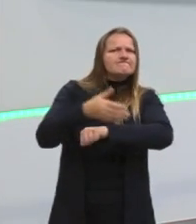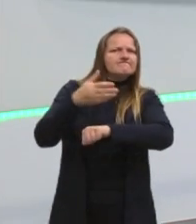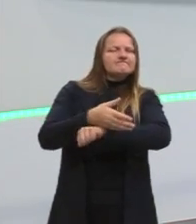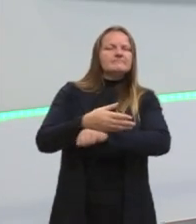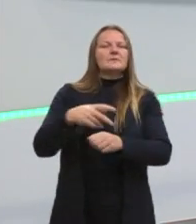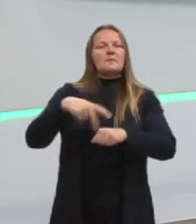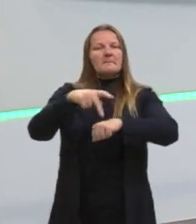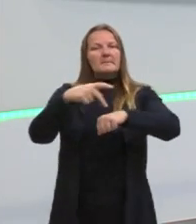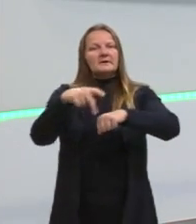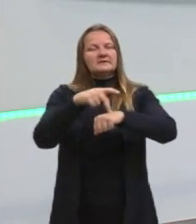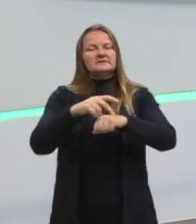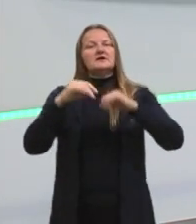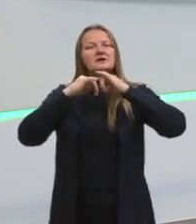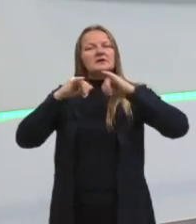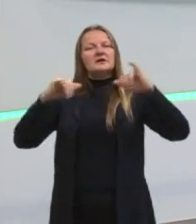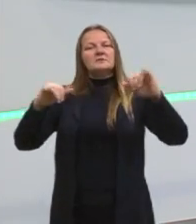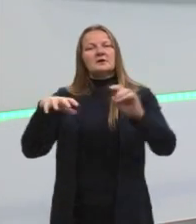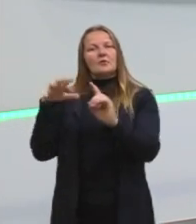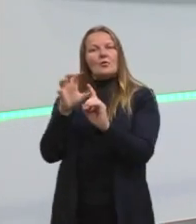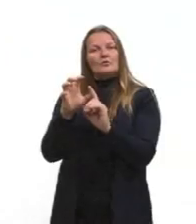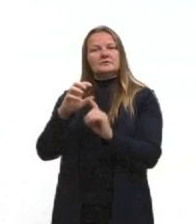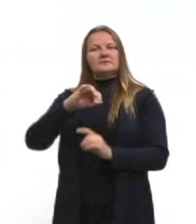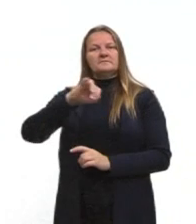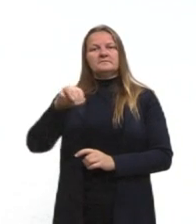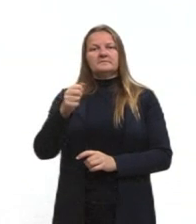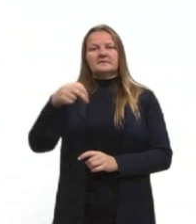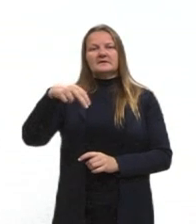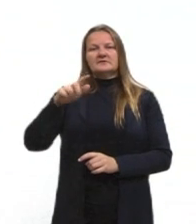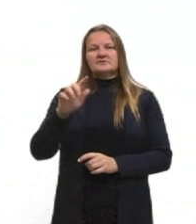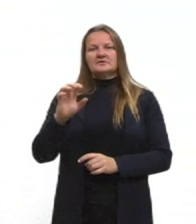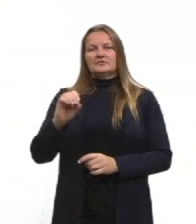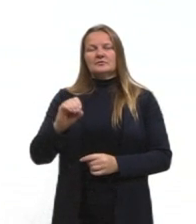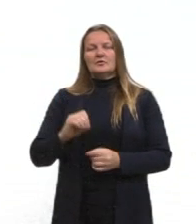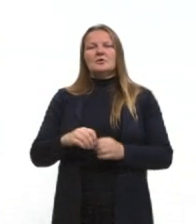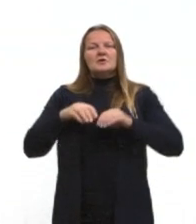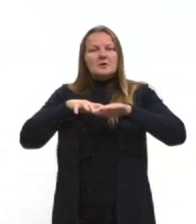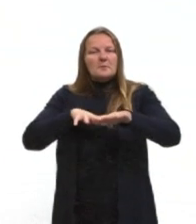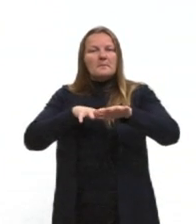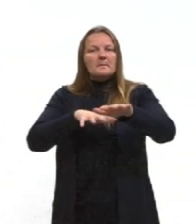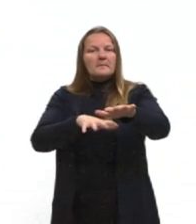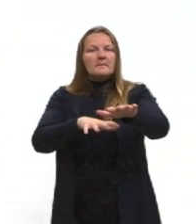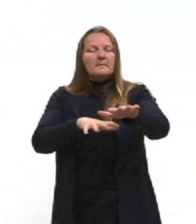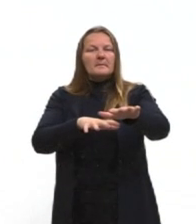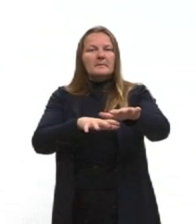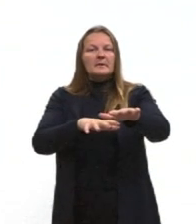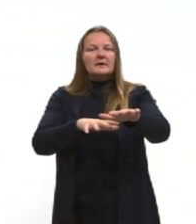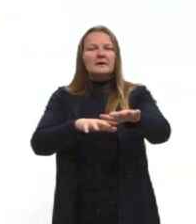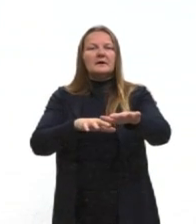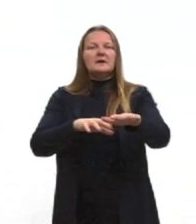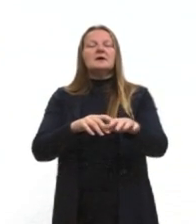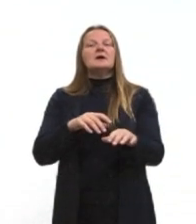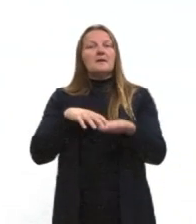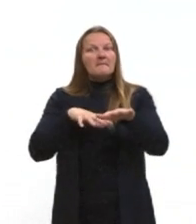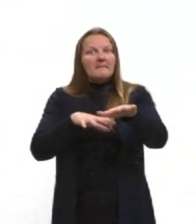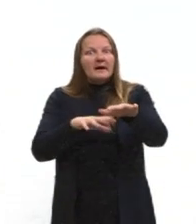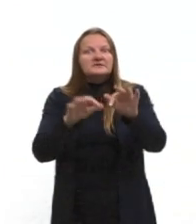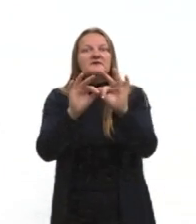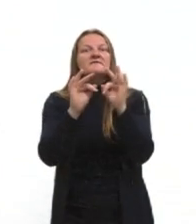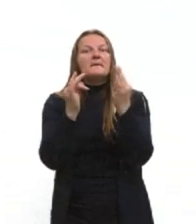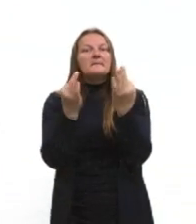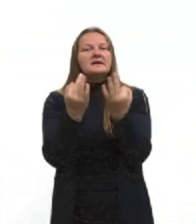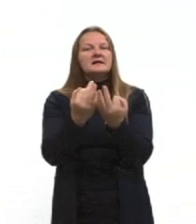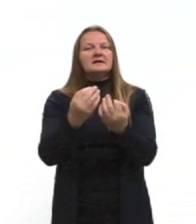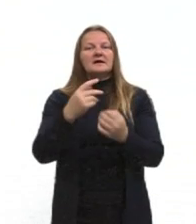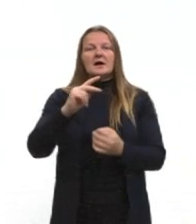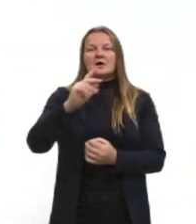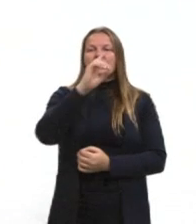Nessa campanha contra o Jango, tem a Marcha da Família com Deus pela Liberdade. Então, aquela faixa que eu mostrei no primeiro